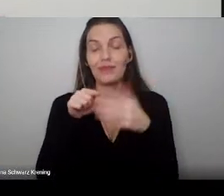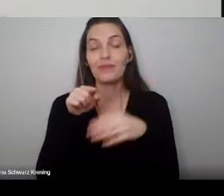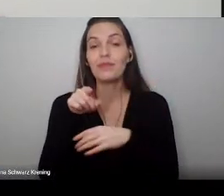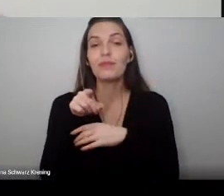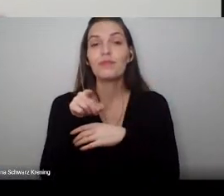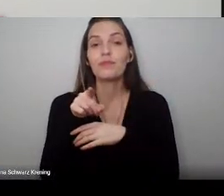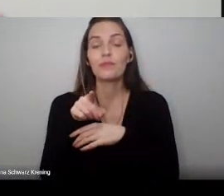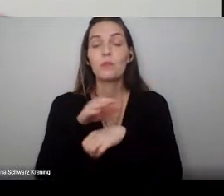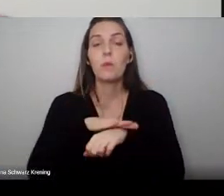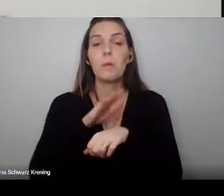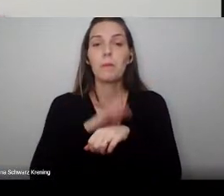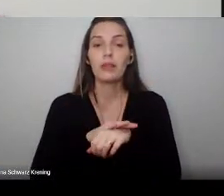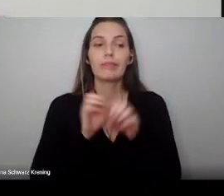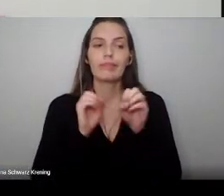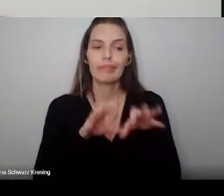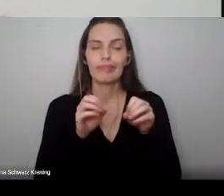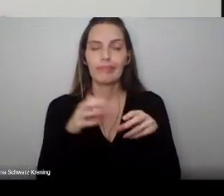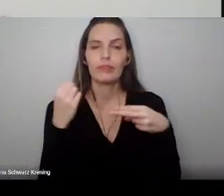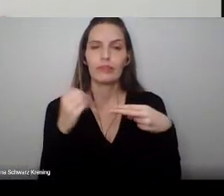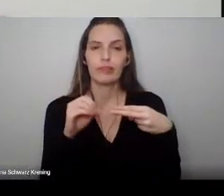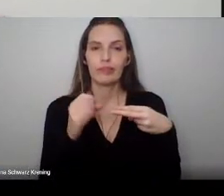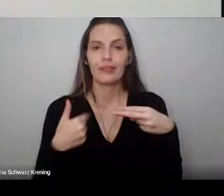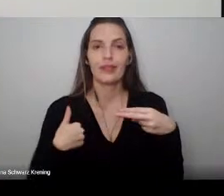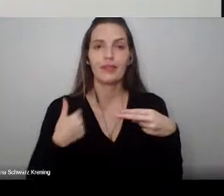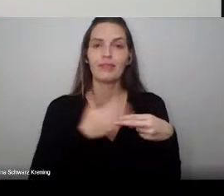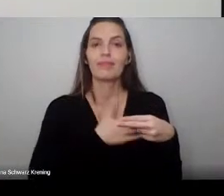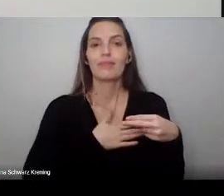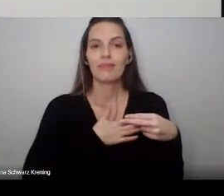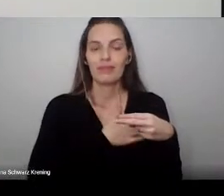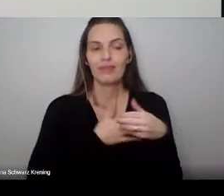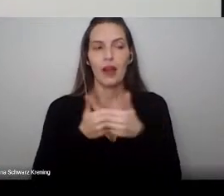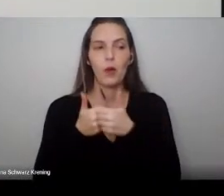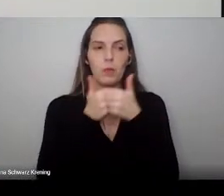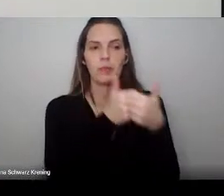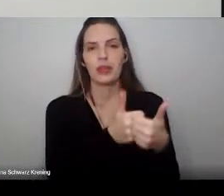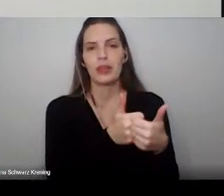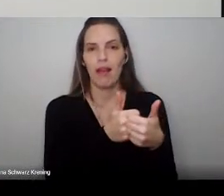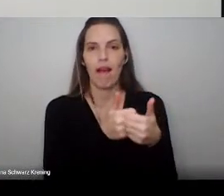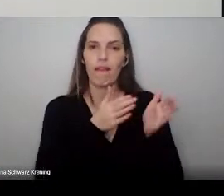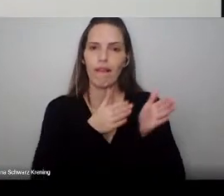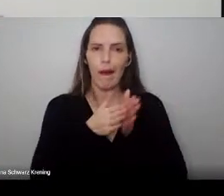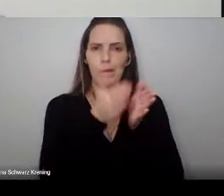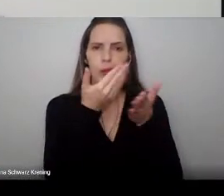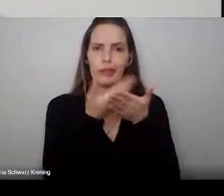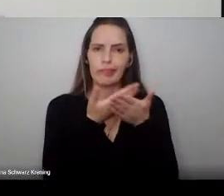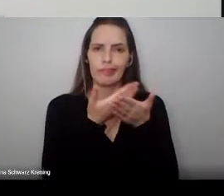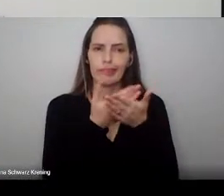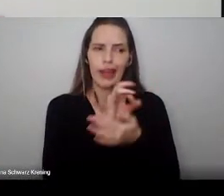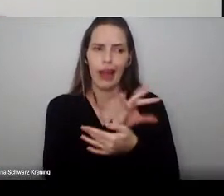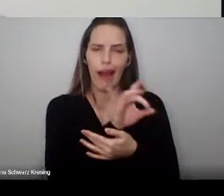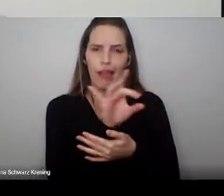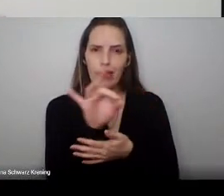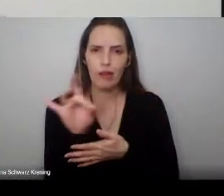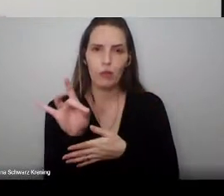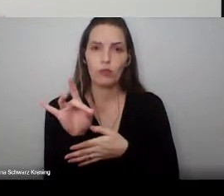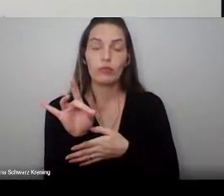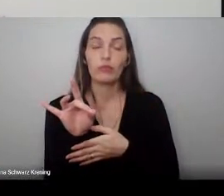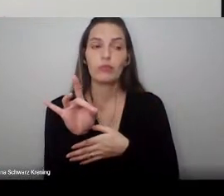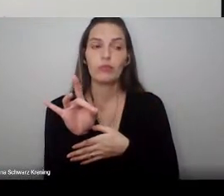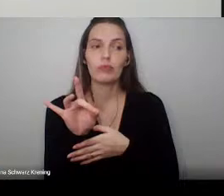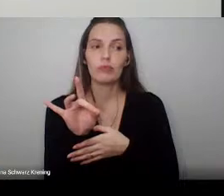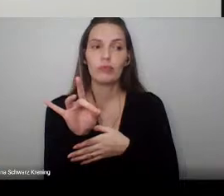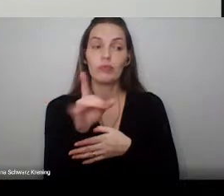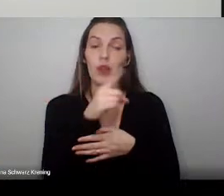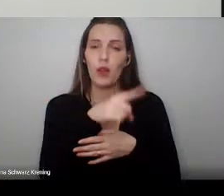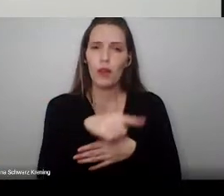docência na UFSP, tive a satisfação de acompanhar a trajetória de cada um de vocês e seus respectivos apreços